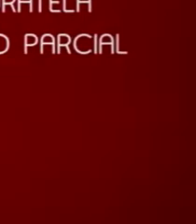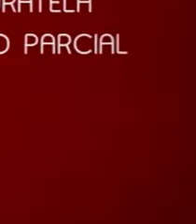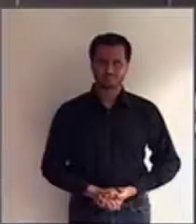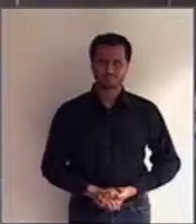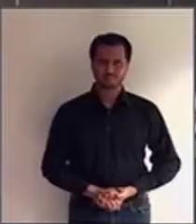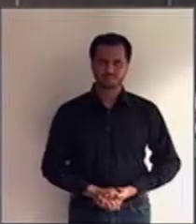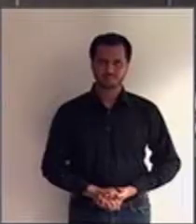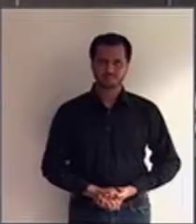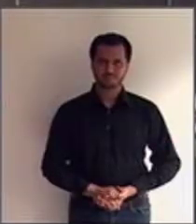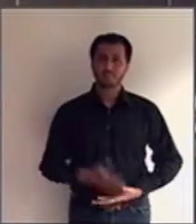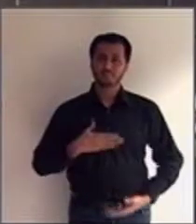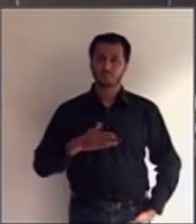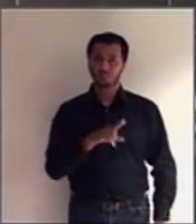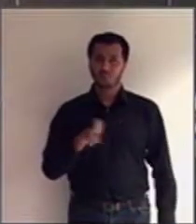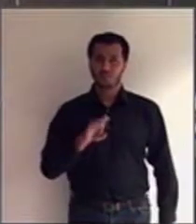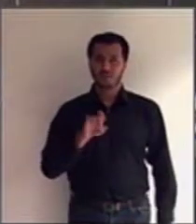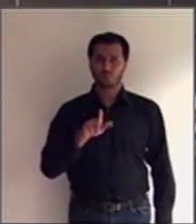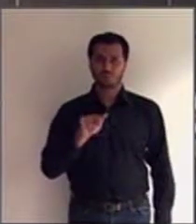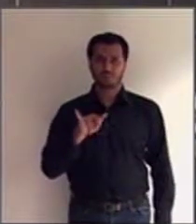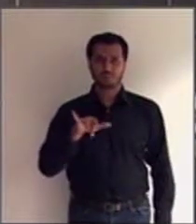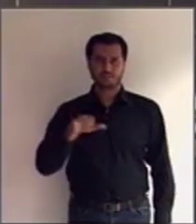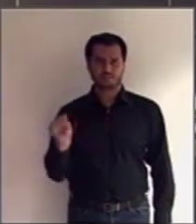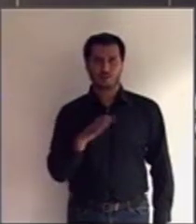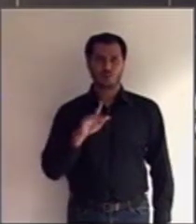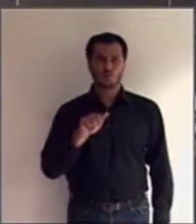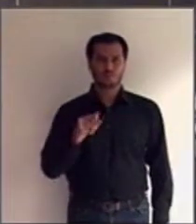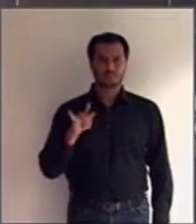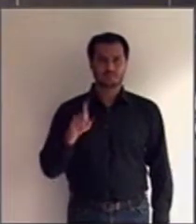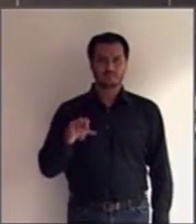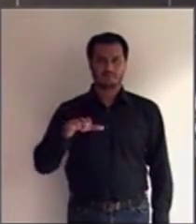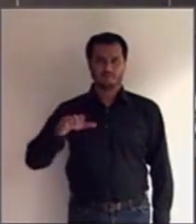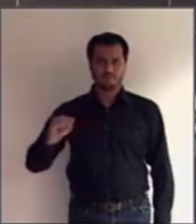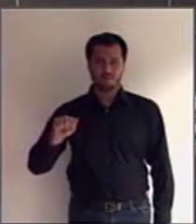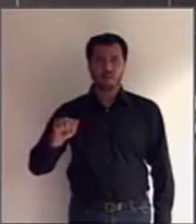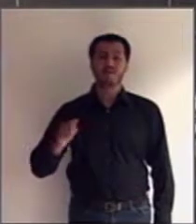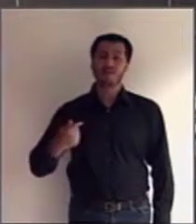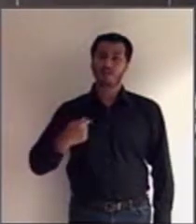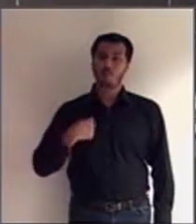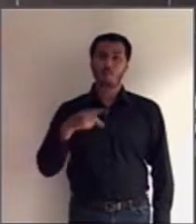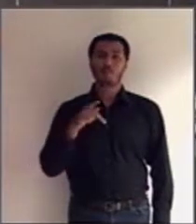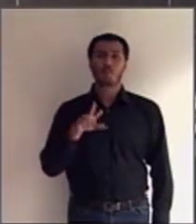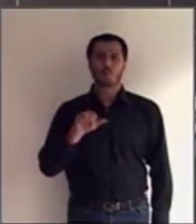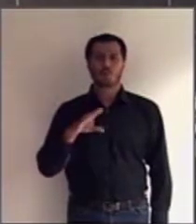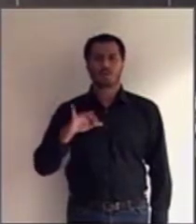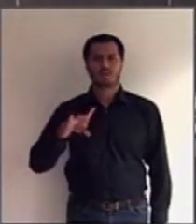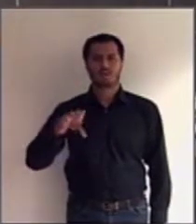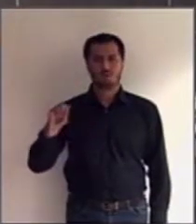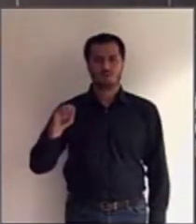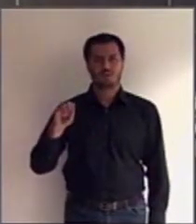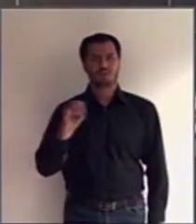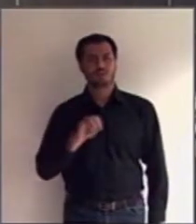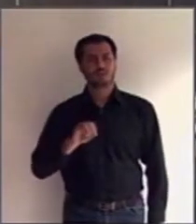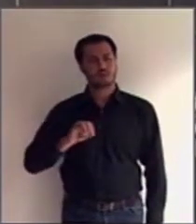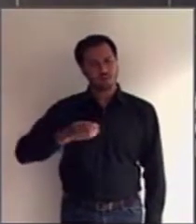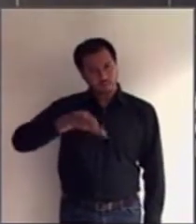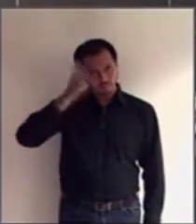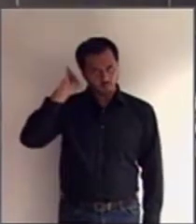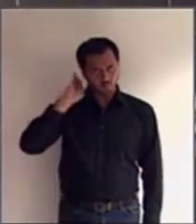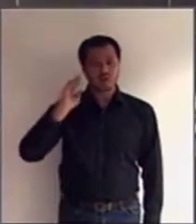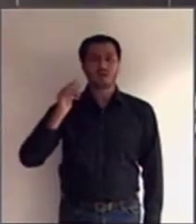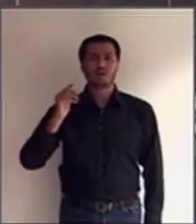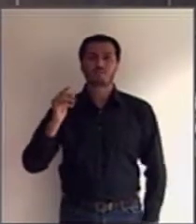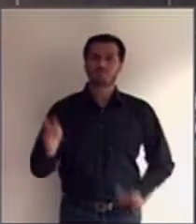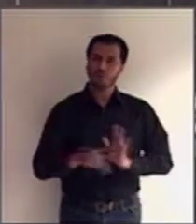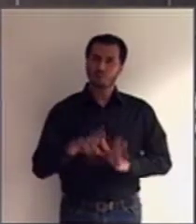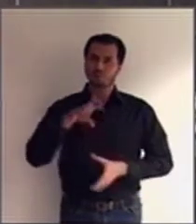Meu nome é Eugênia Gonzaga, eu sou Procuradora Regional da República do Ministério Público Federal. A